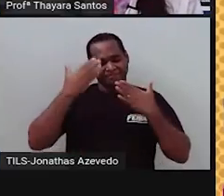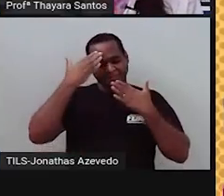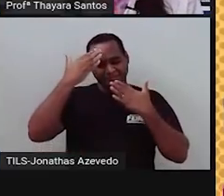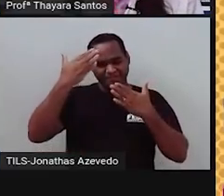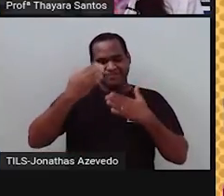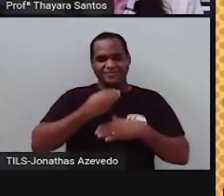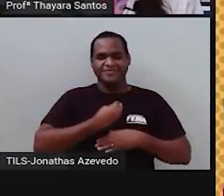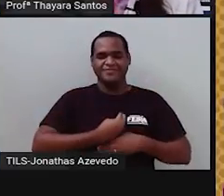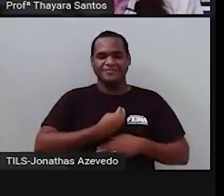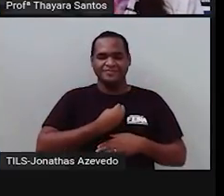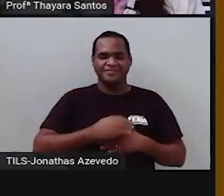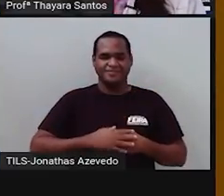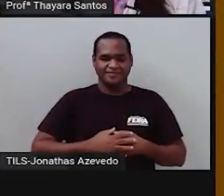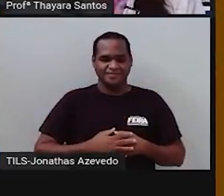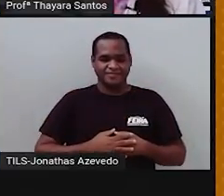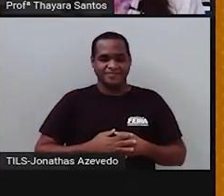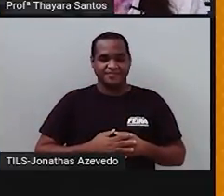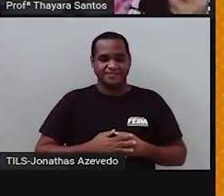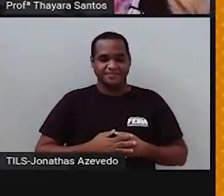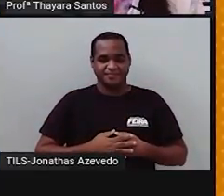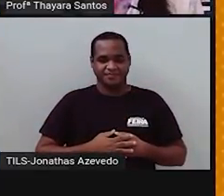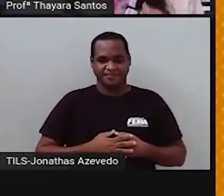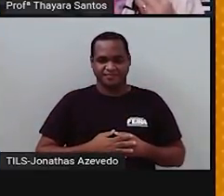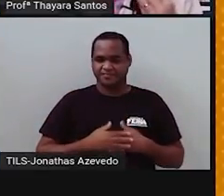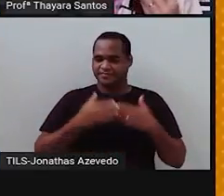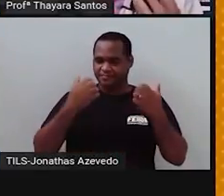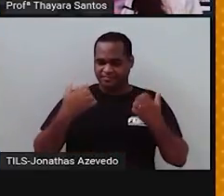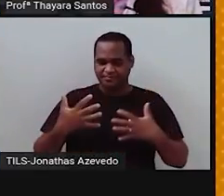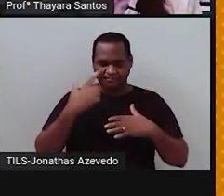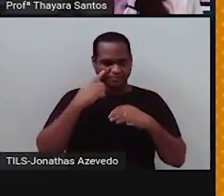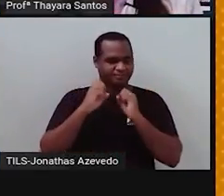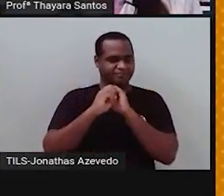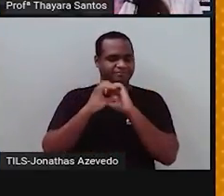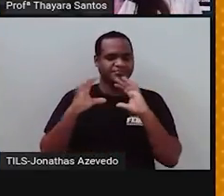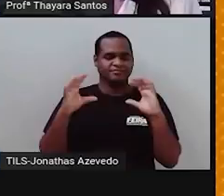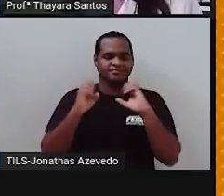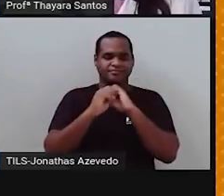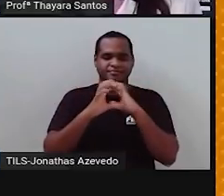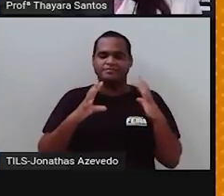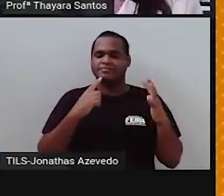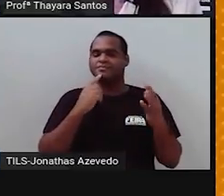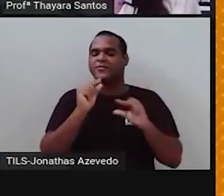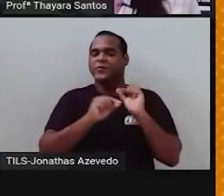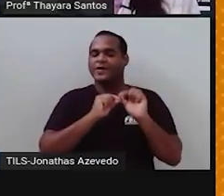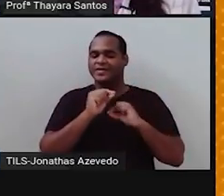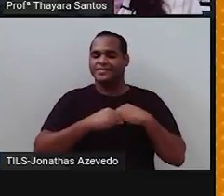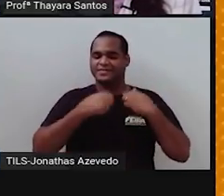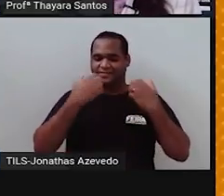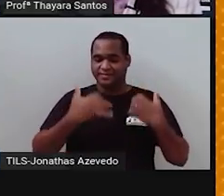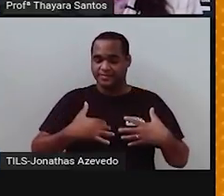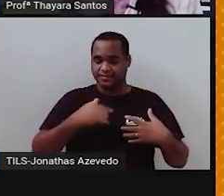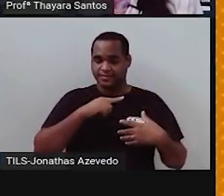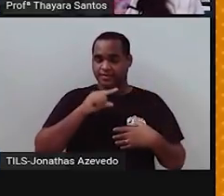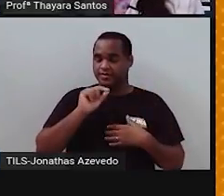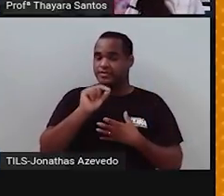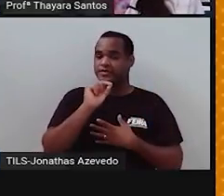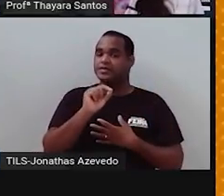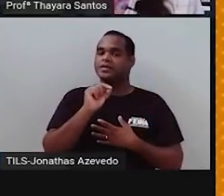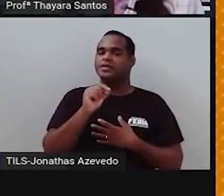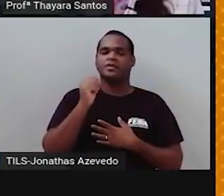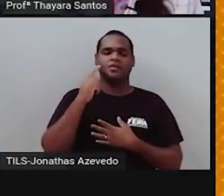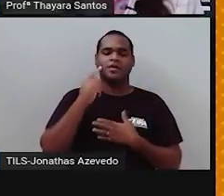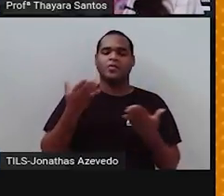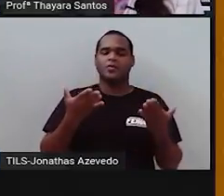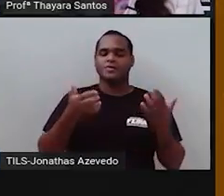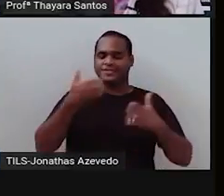aqui. E vamos lá descobrir sobre o que a gente vai falar hoje. E na nossa aula de hoje a gente vai falar